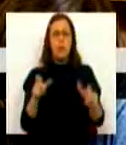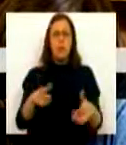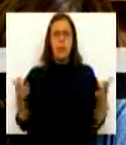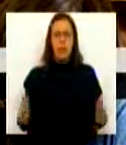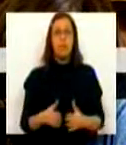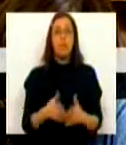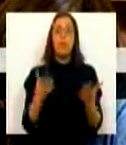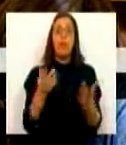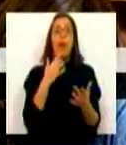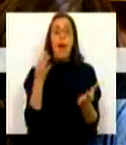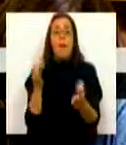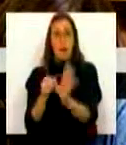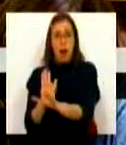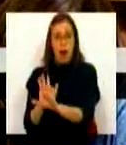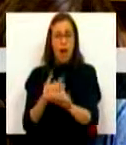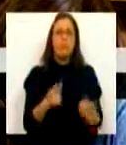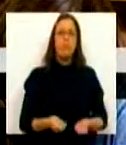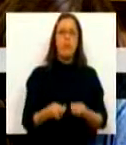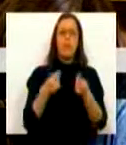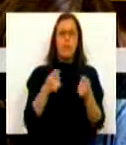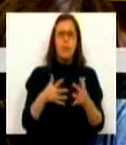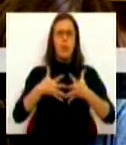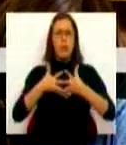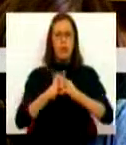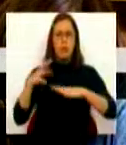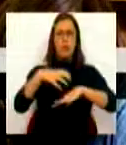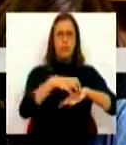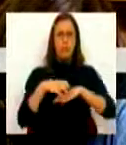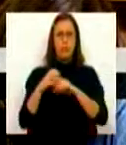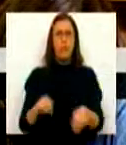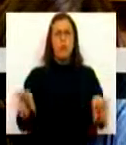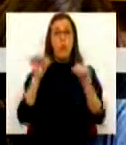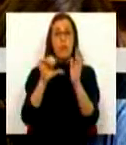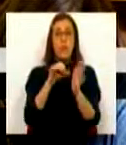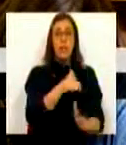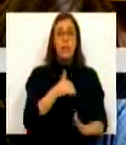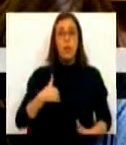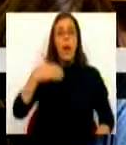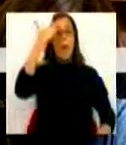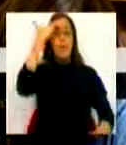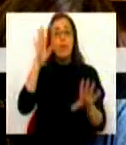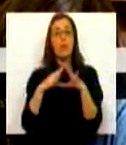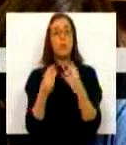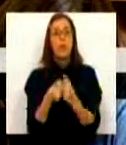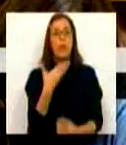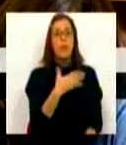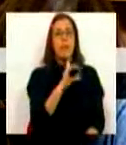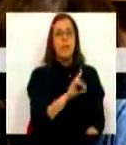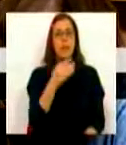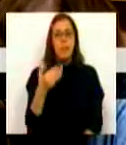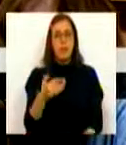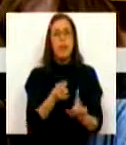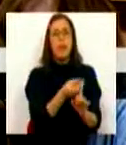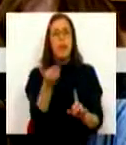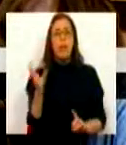E, não obstante, o forte investimento de infraestruturas de novos centros de saúde, previsto num total de 67 para as